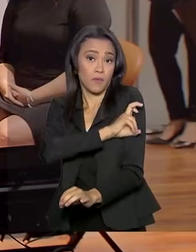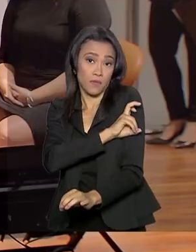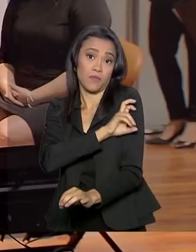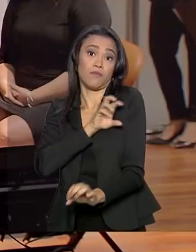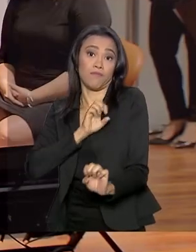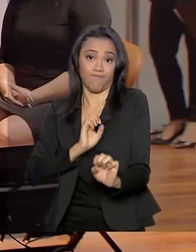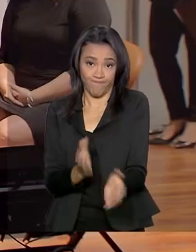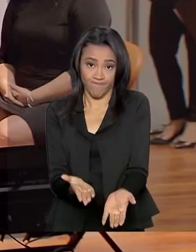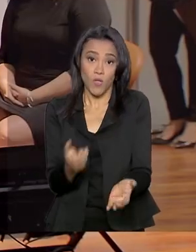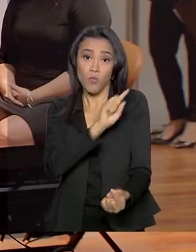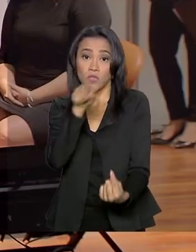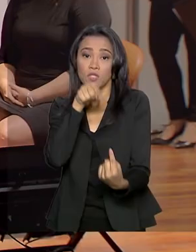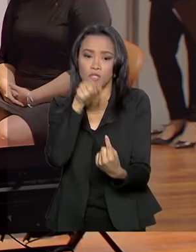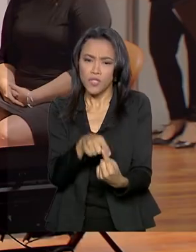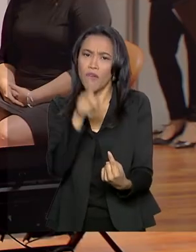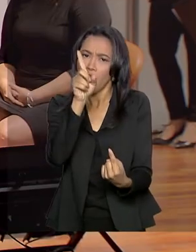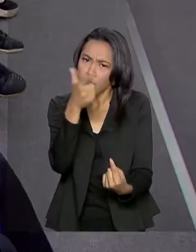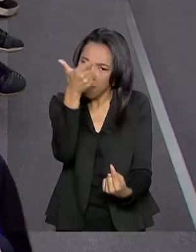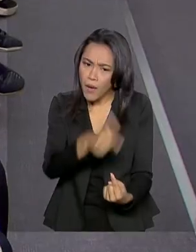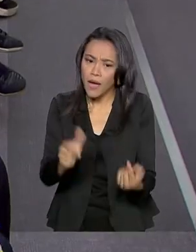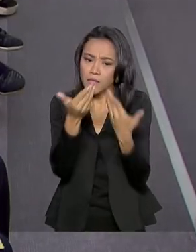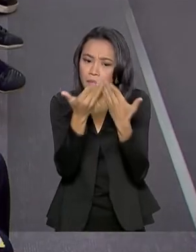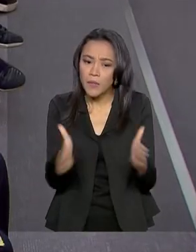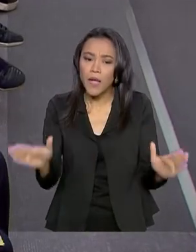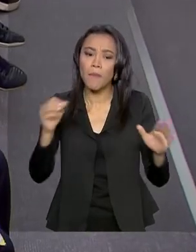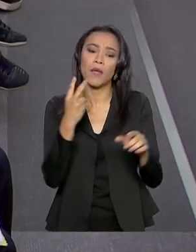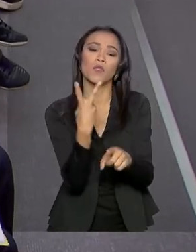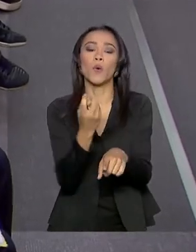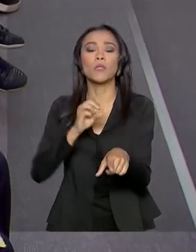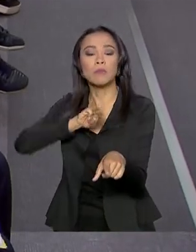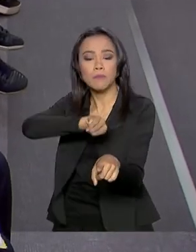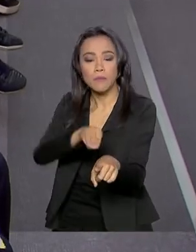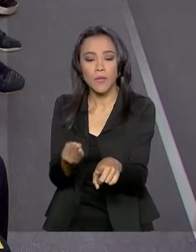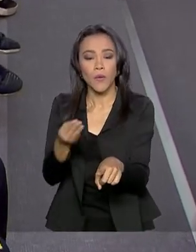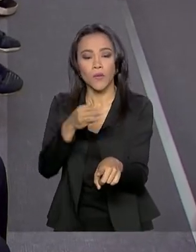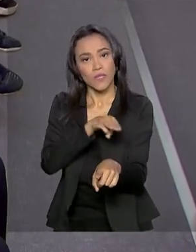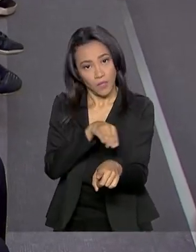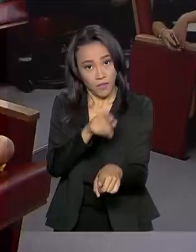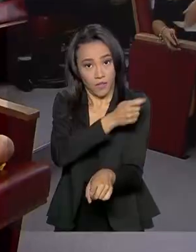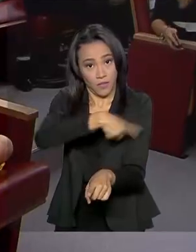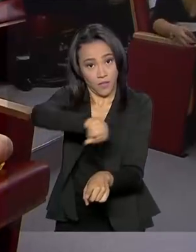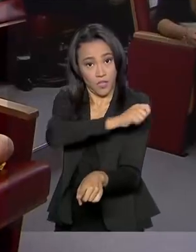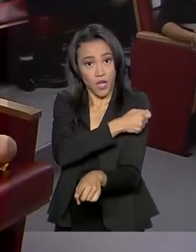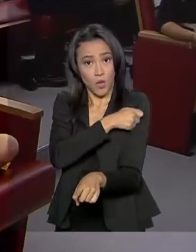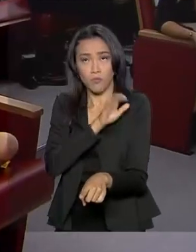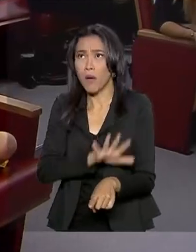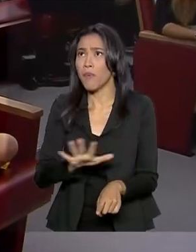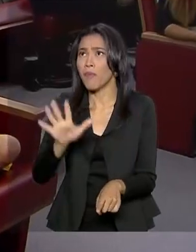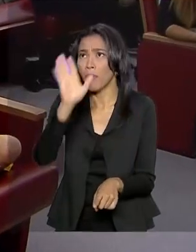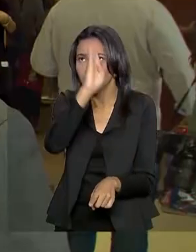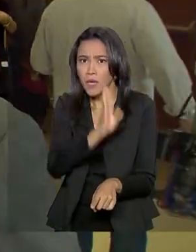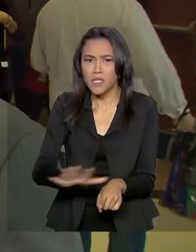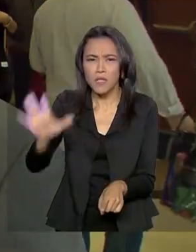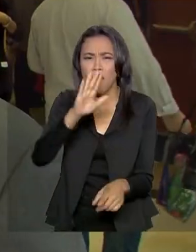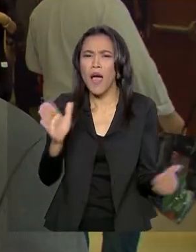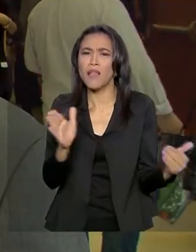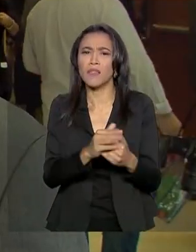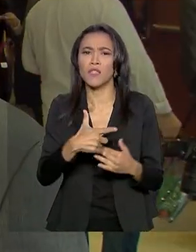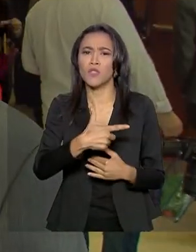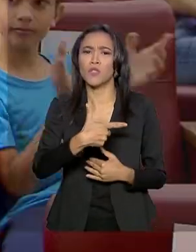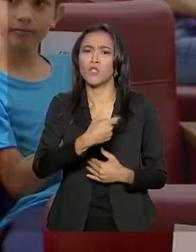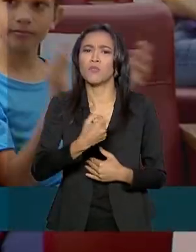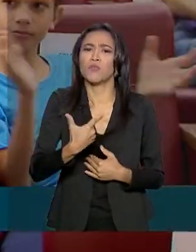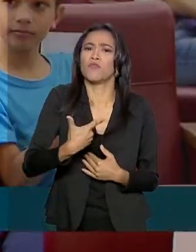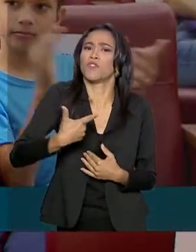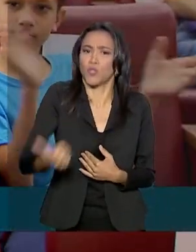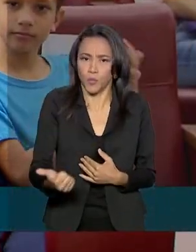A intenção é ampliar a iniciativa para 2 milhões de estudantes em todo o país até 2021. A gente está dizendo para a